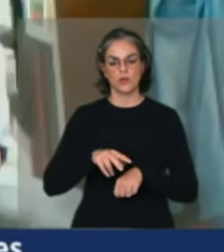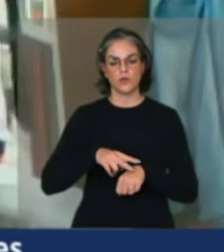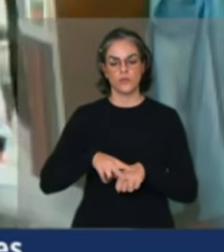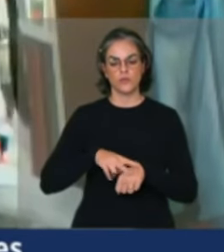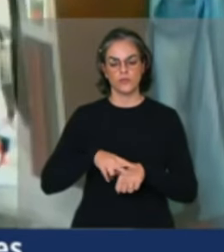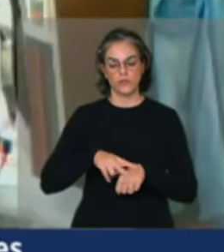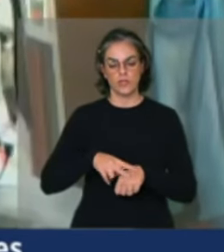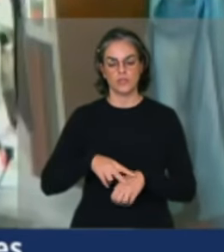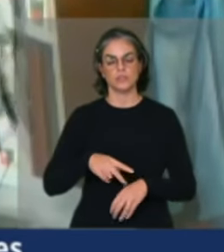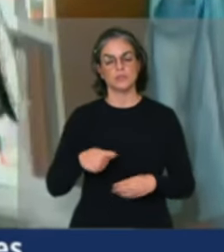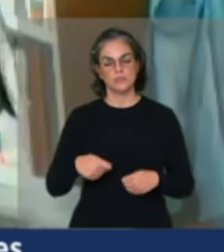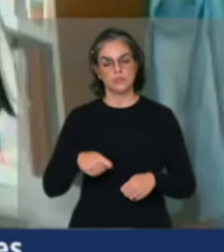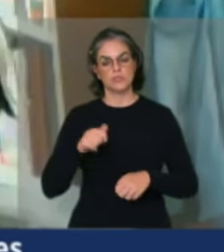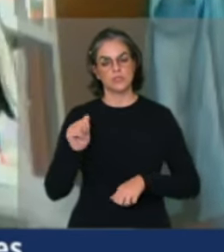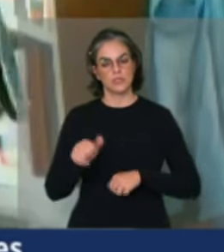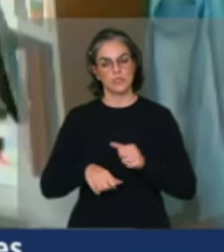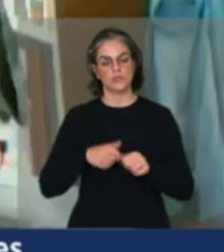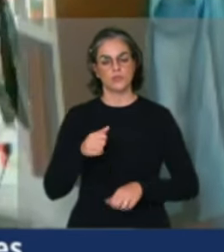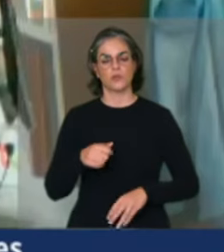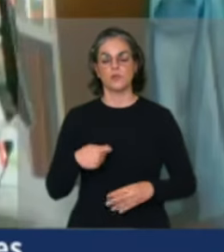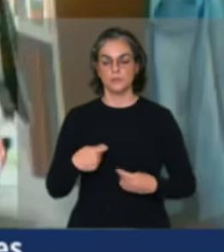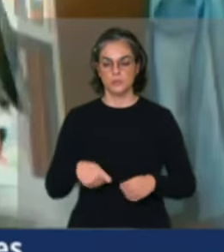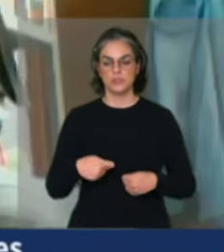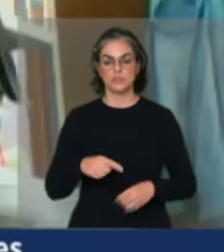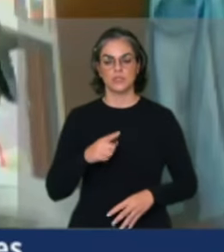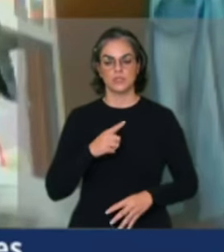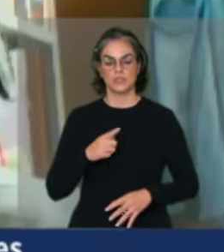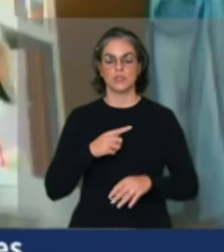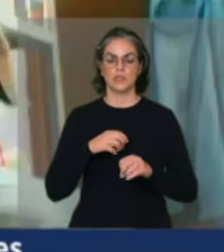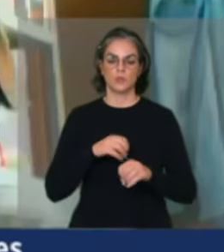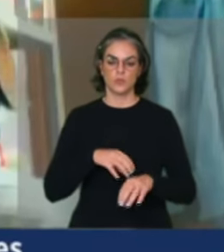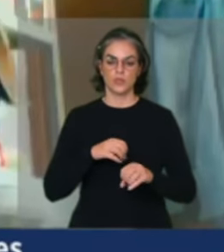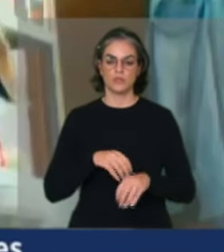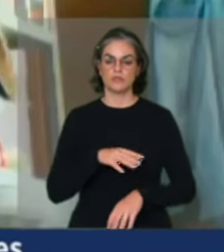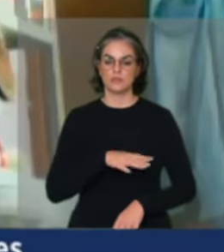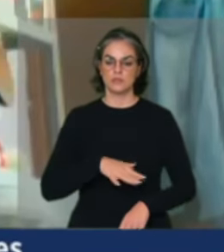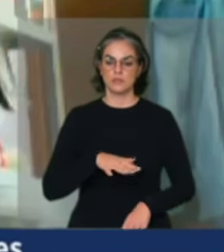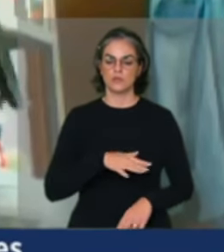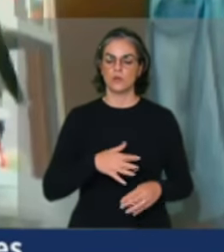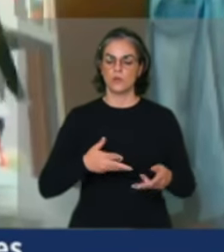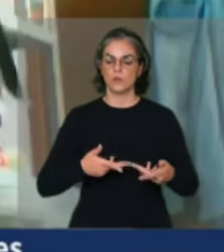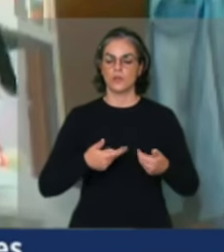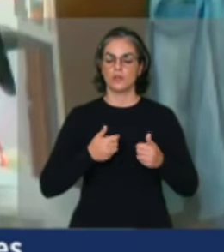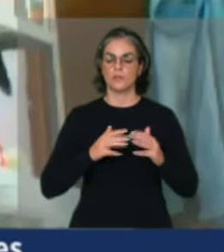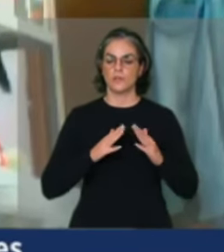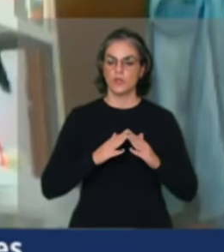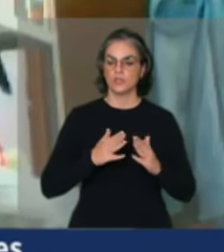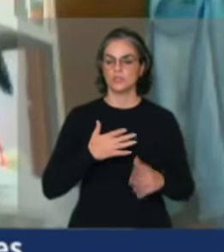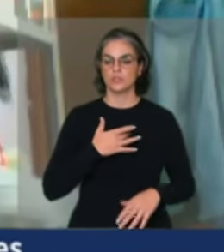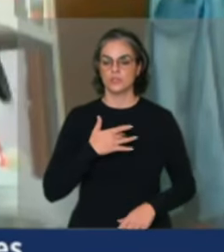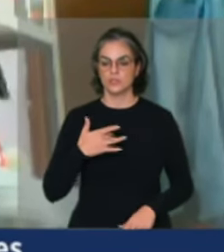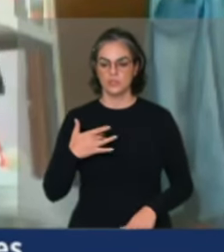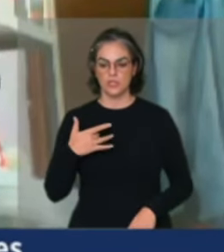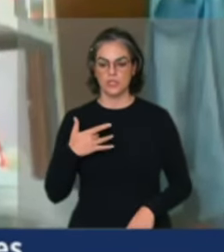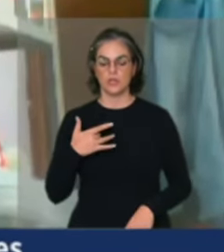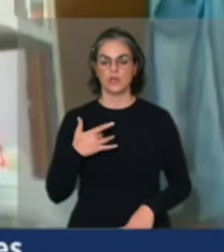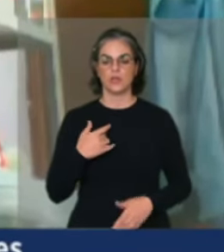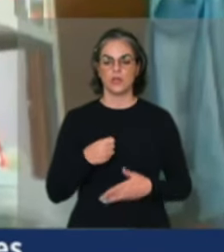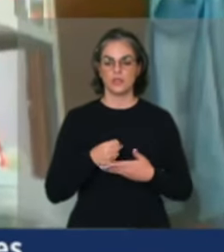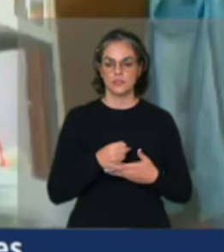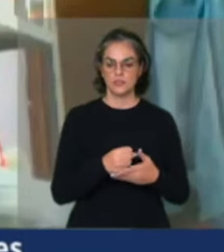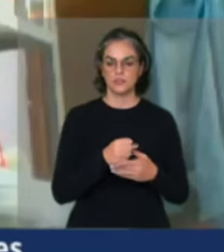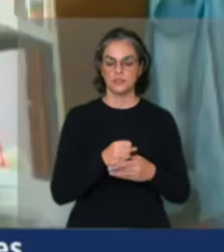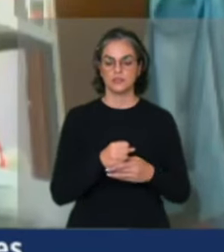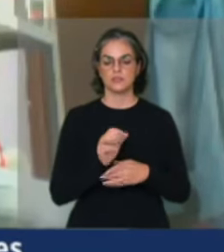é preciso ter educação, educação do campo, educação de qualidade, moradia, saúde, garantir assistência técnica,